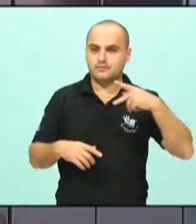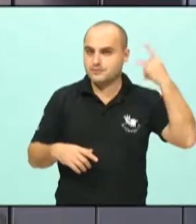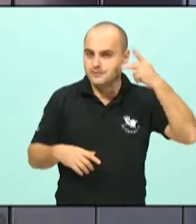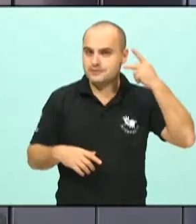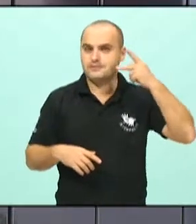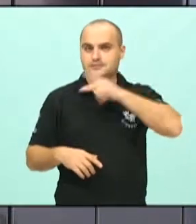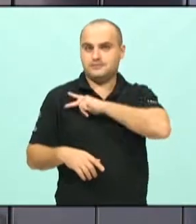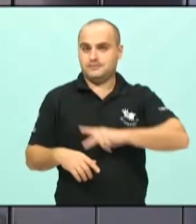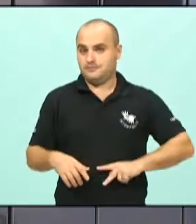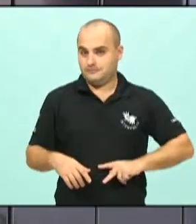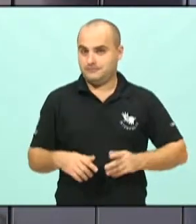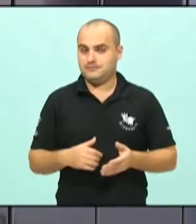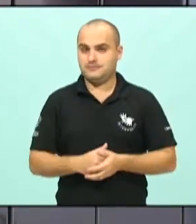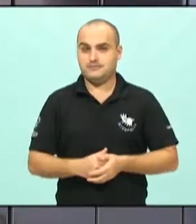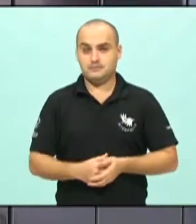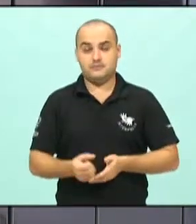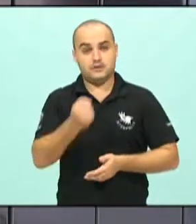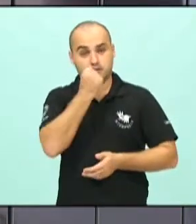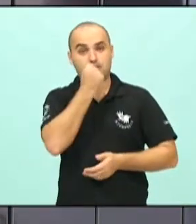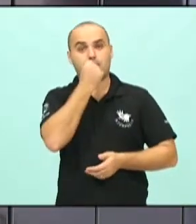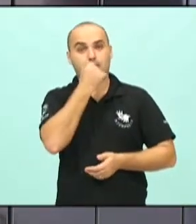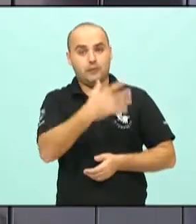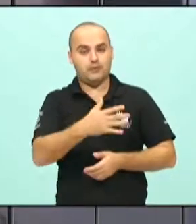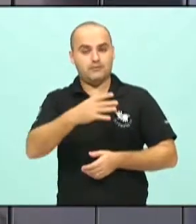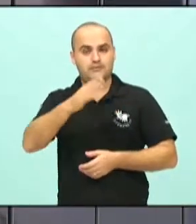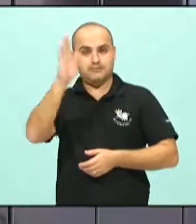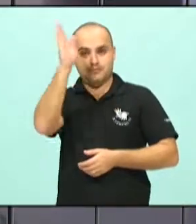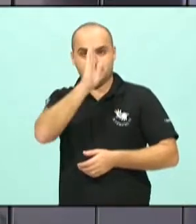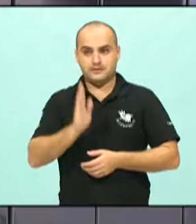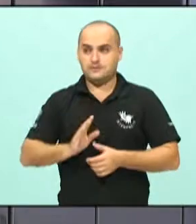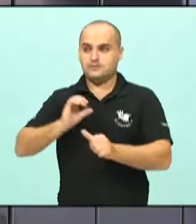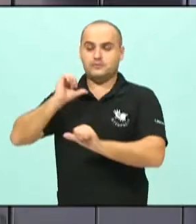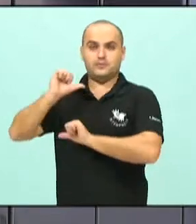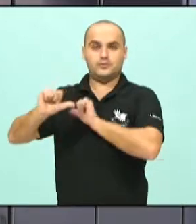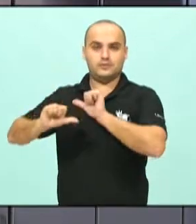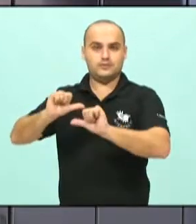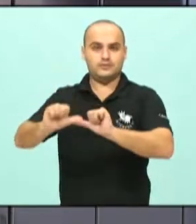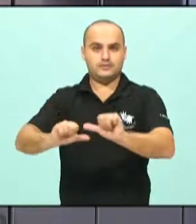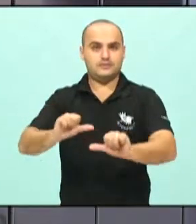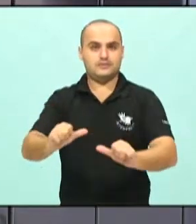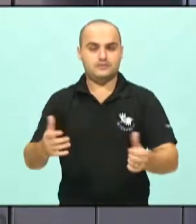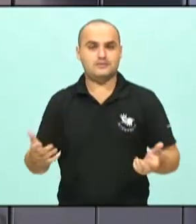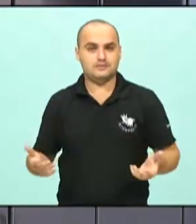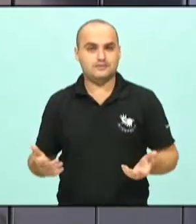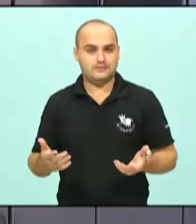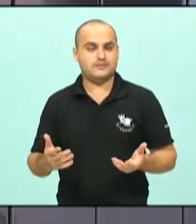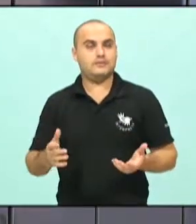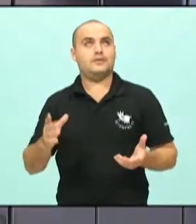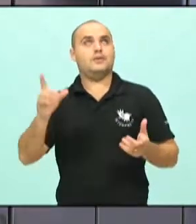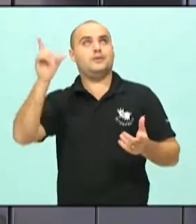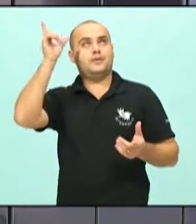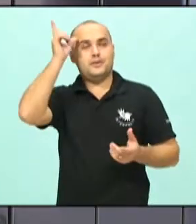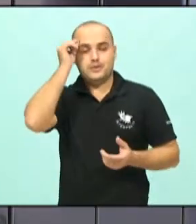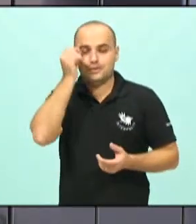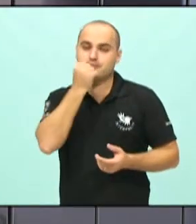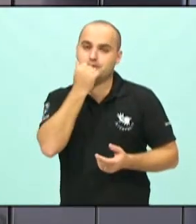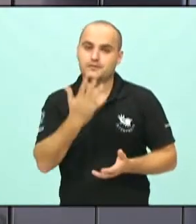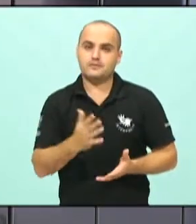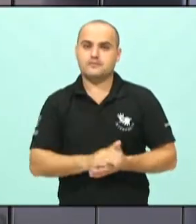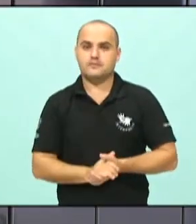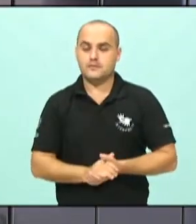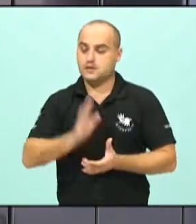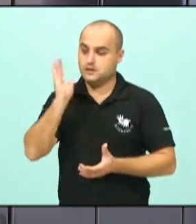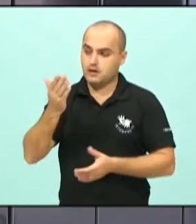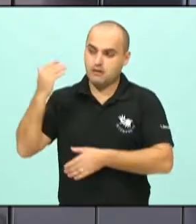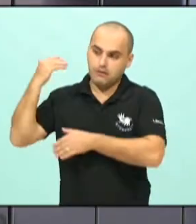presidentes e que bom que o país tem passado por essa mudança. E, ao longo